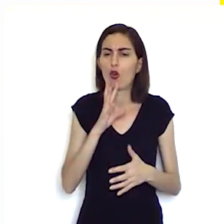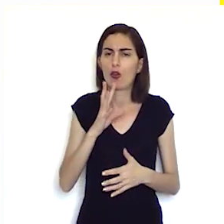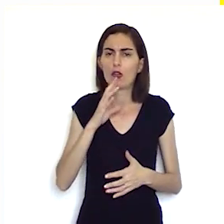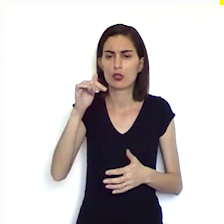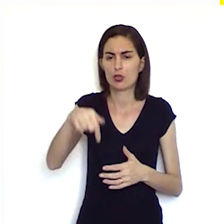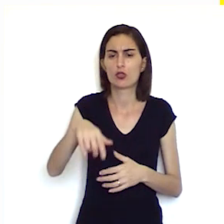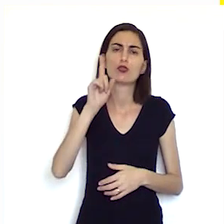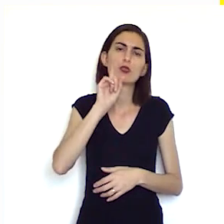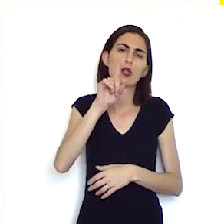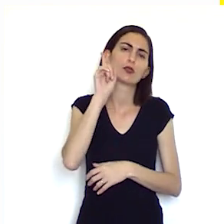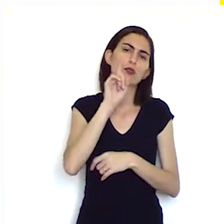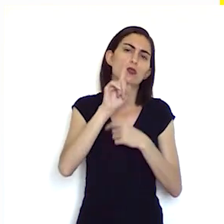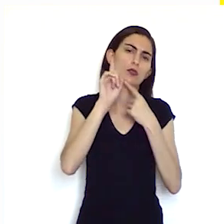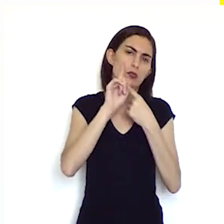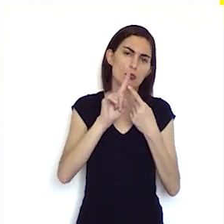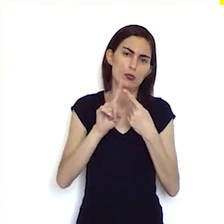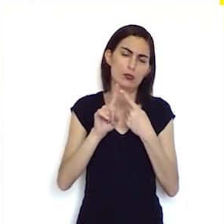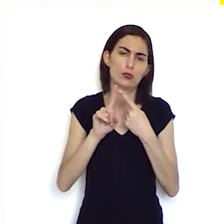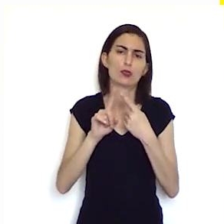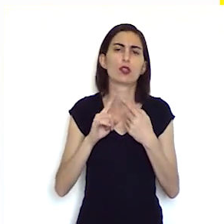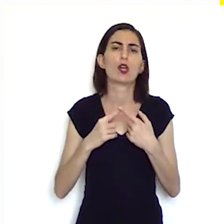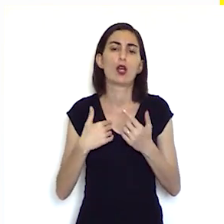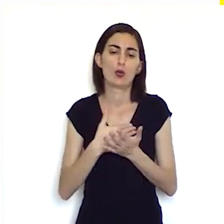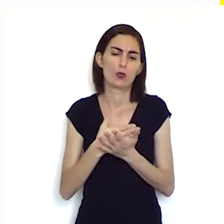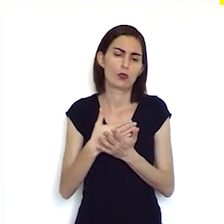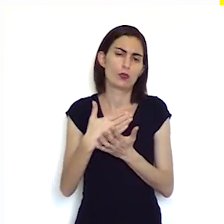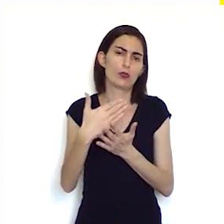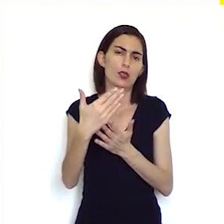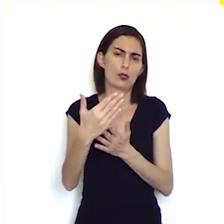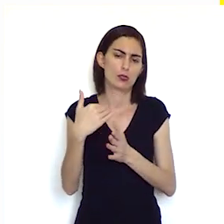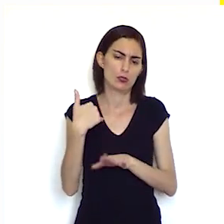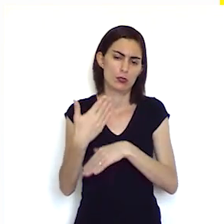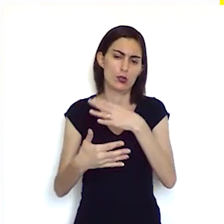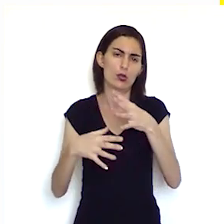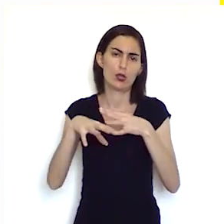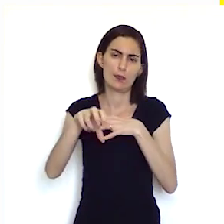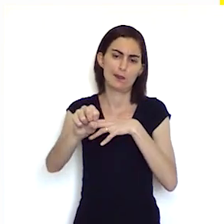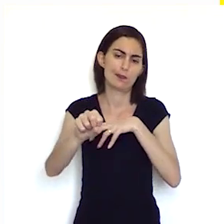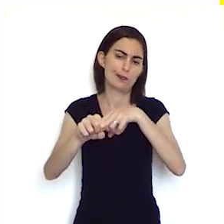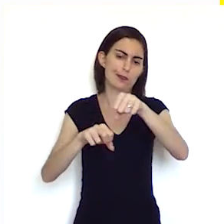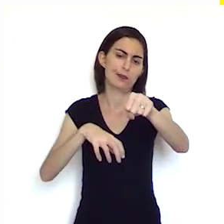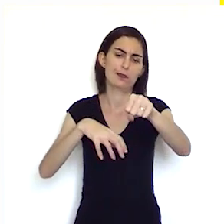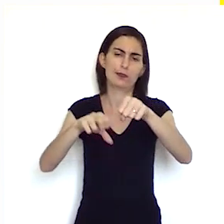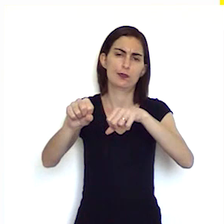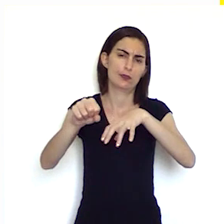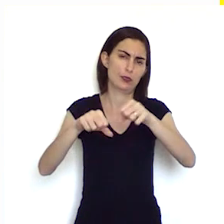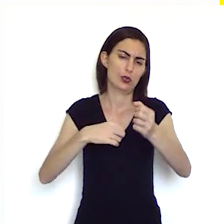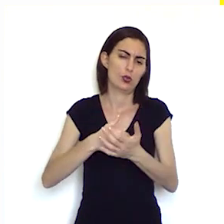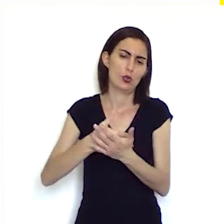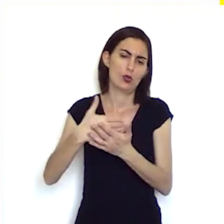conhecemos hoje como os Estados Unidos da América eram no início do processo de colonização ali no começo do século